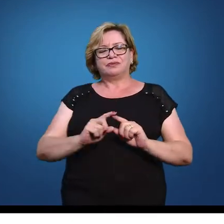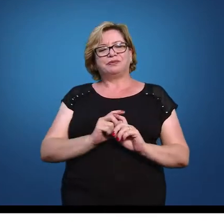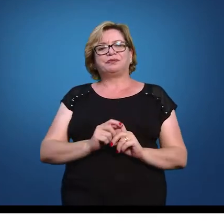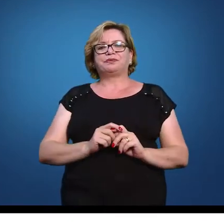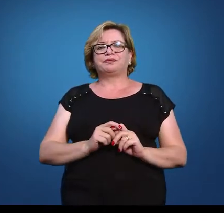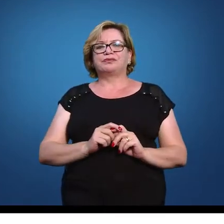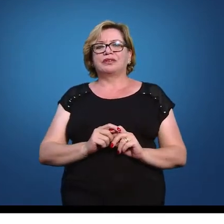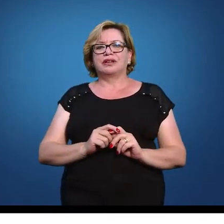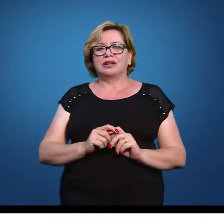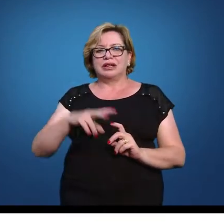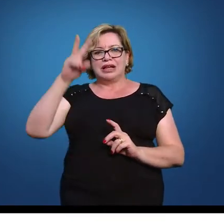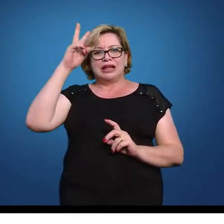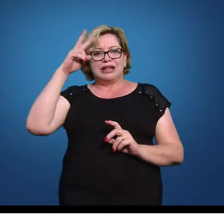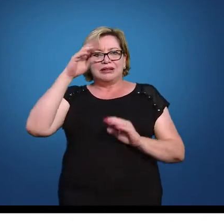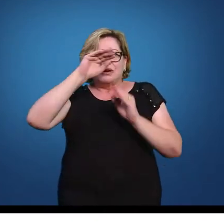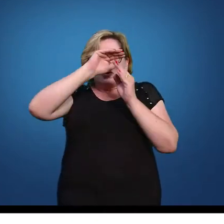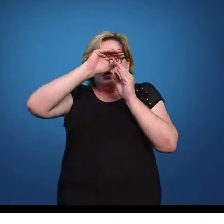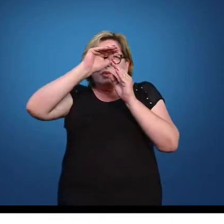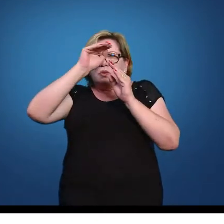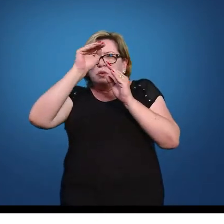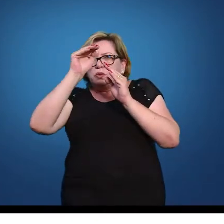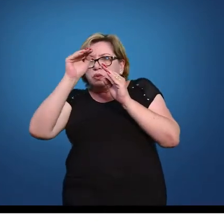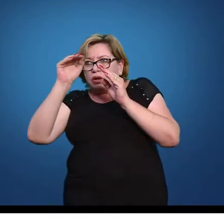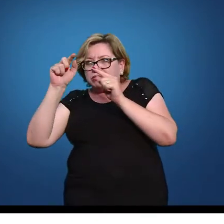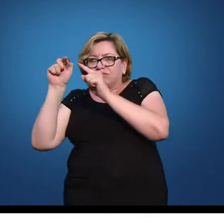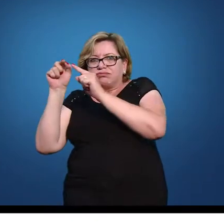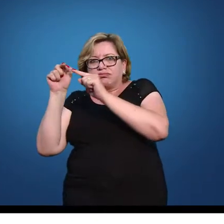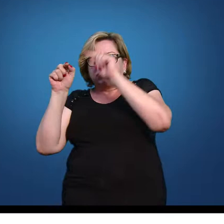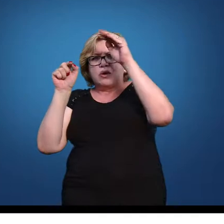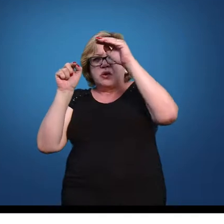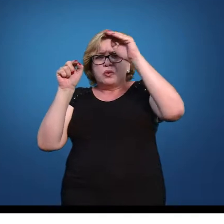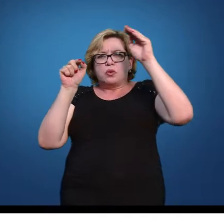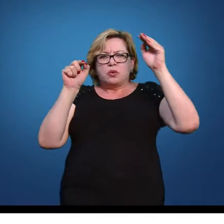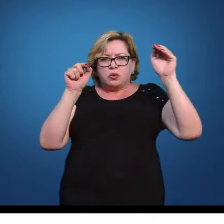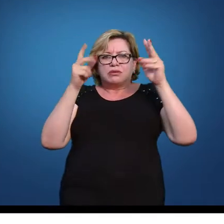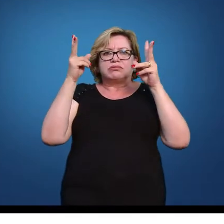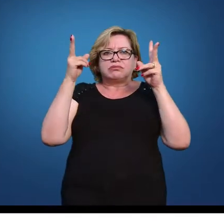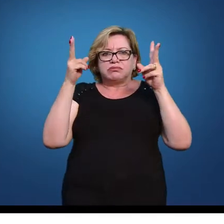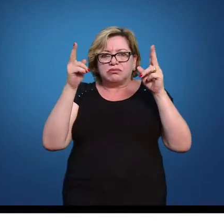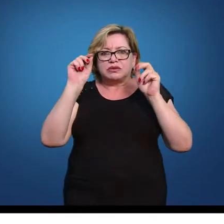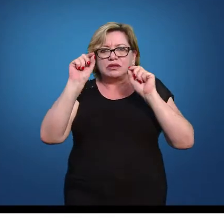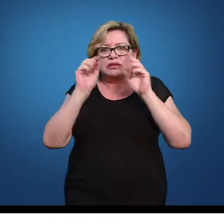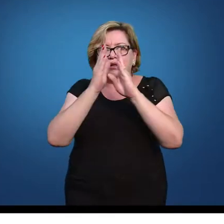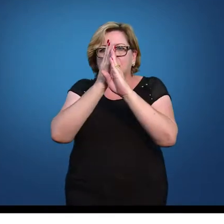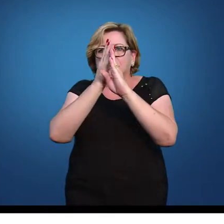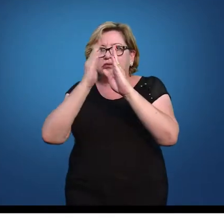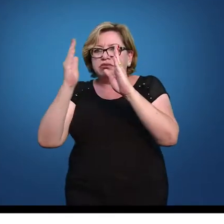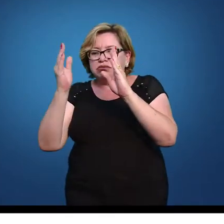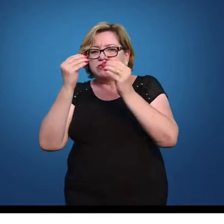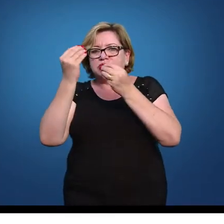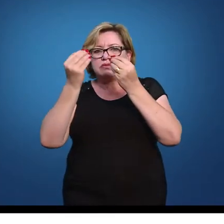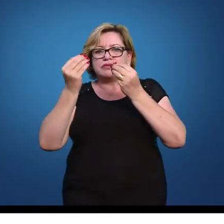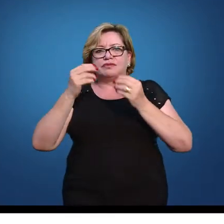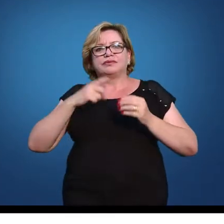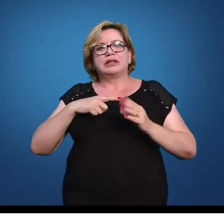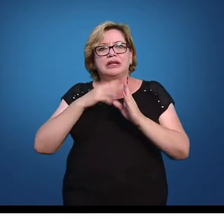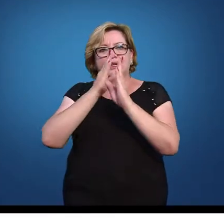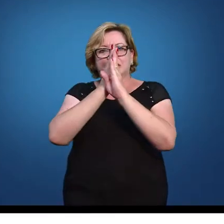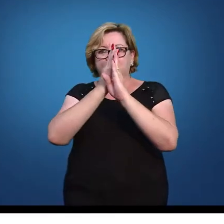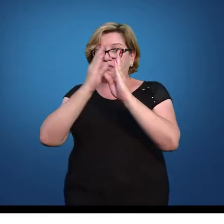aqui. lembra que a curva é simétrica, certo? E que cada lado corresponde a